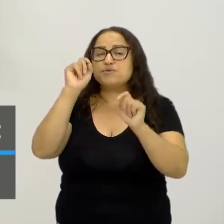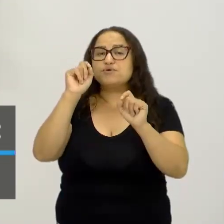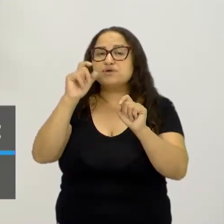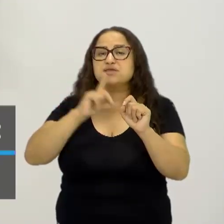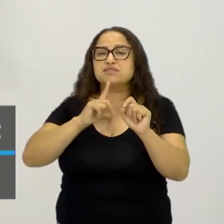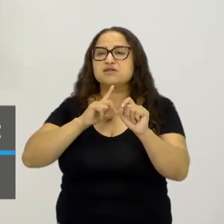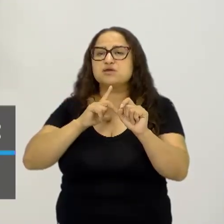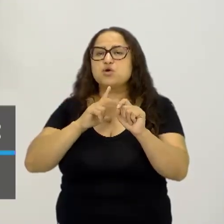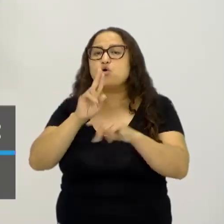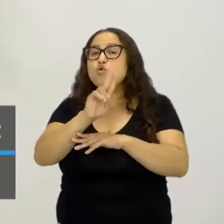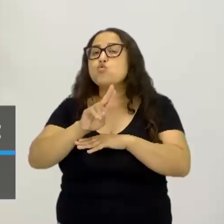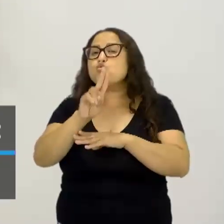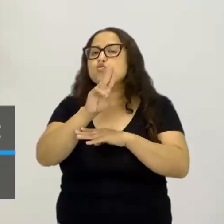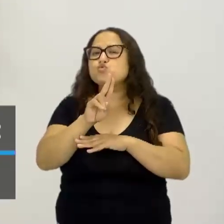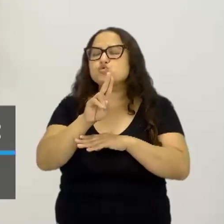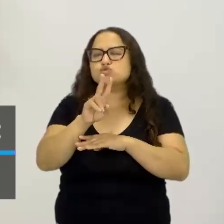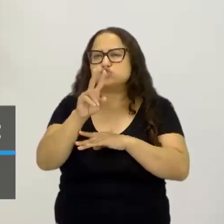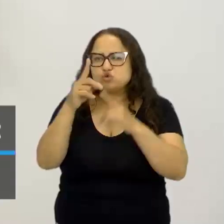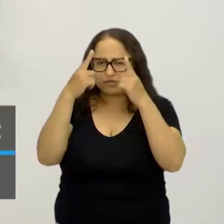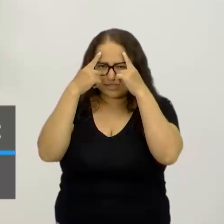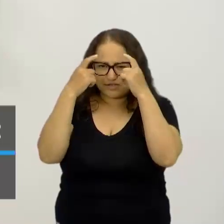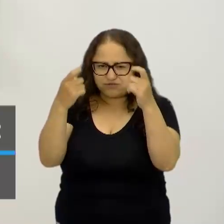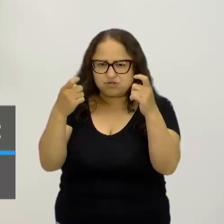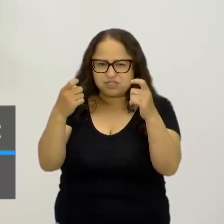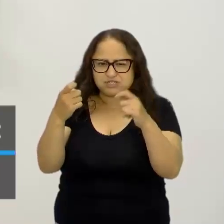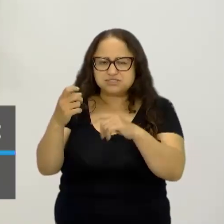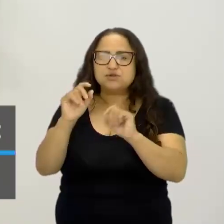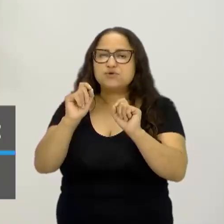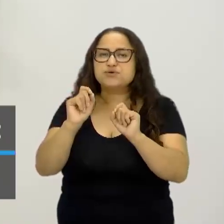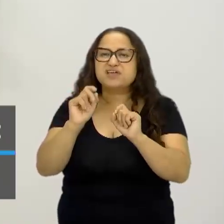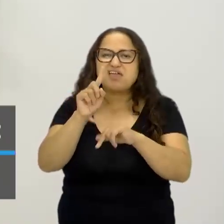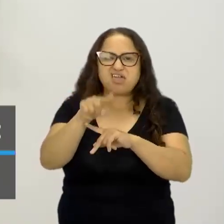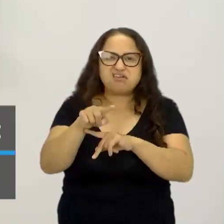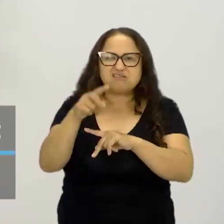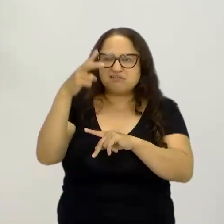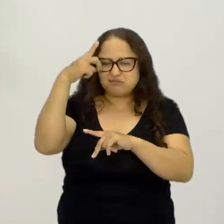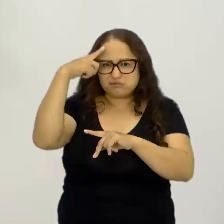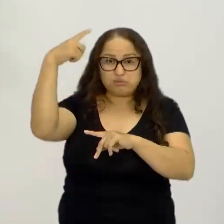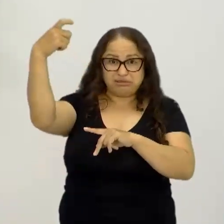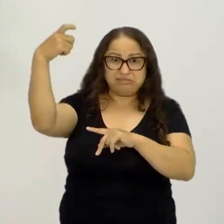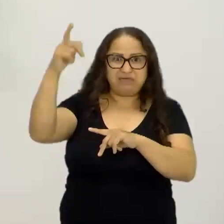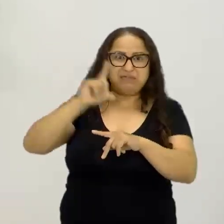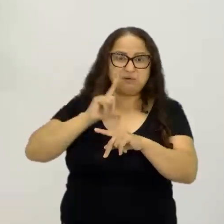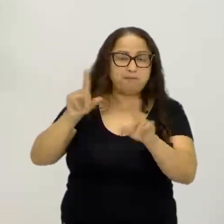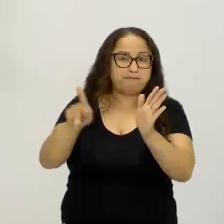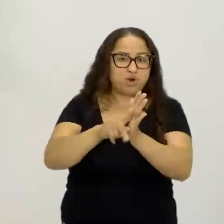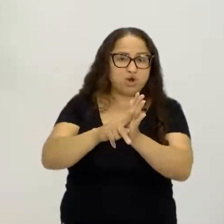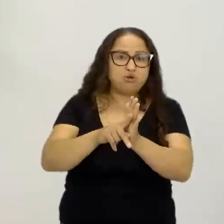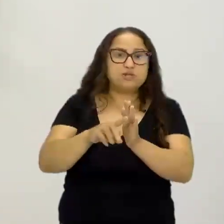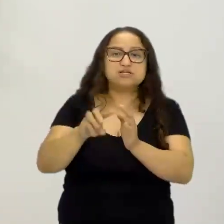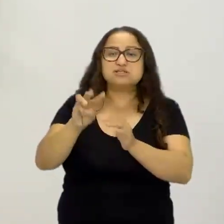uso da violência, que, aliás, é uma ideia do Max Weber, que é um sociólogo clássico, e eu complementei também